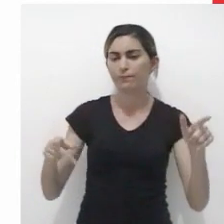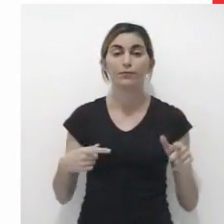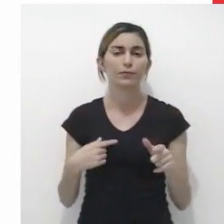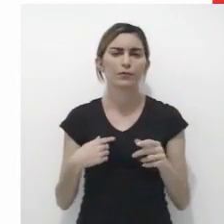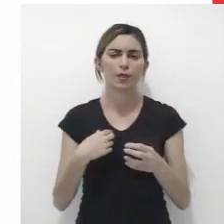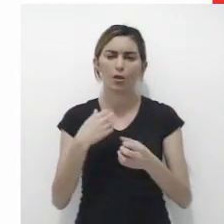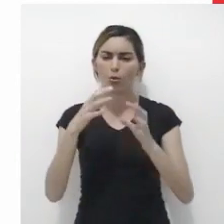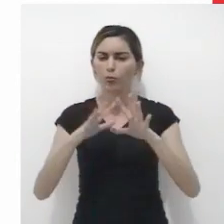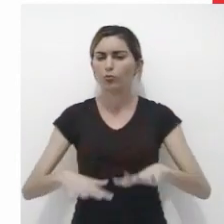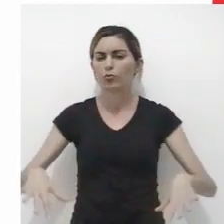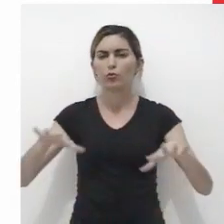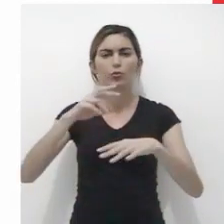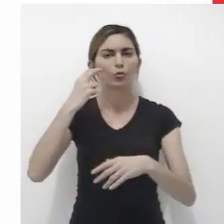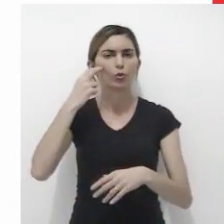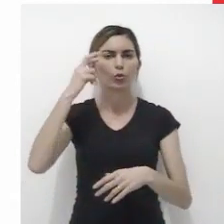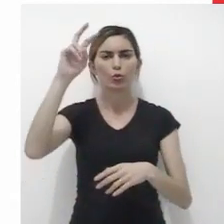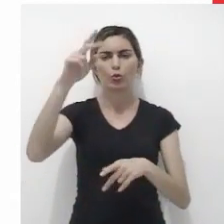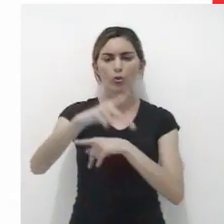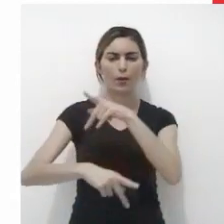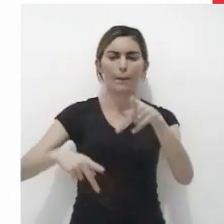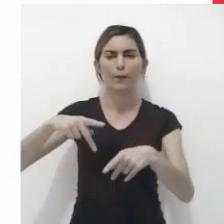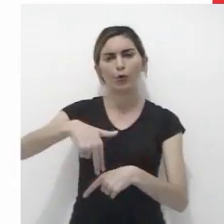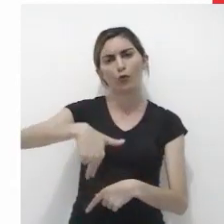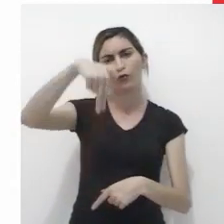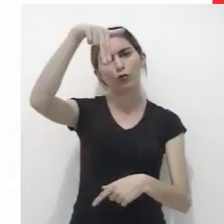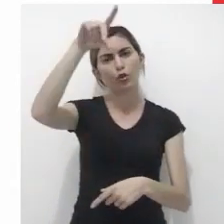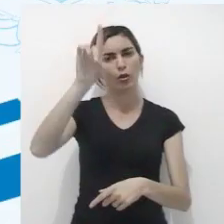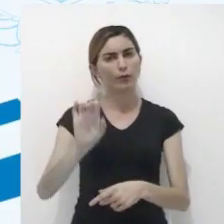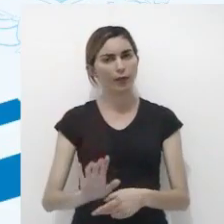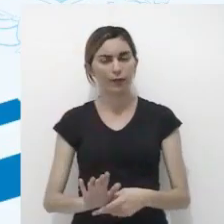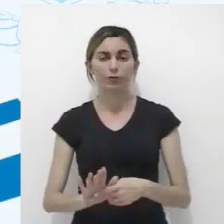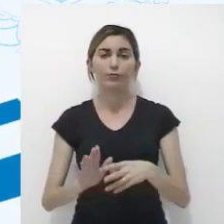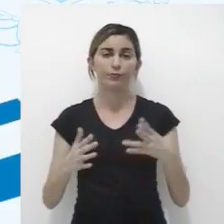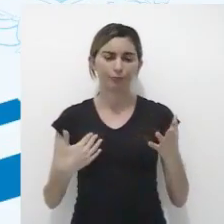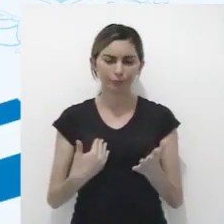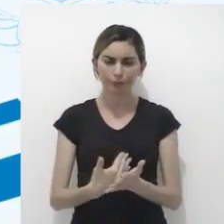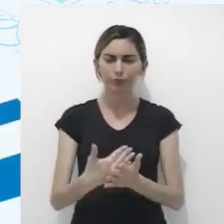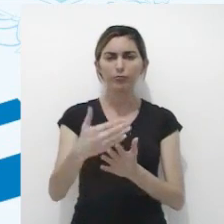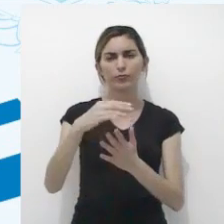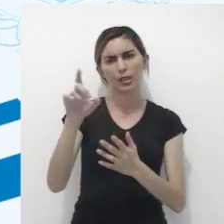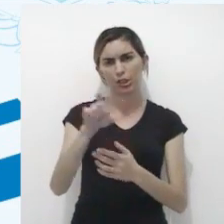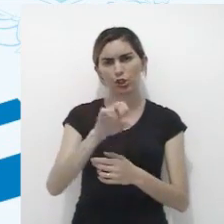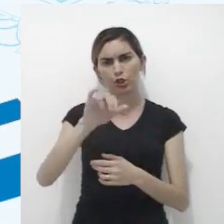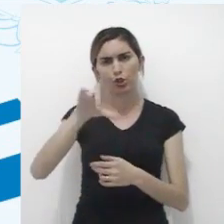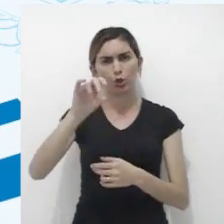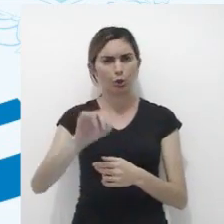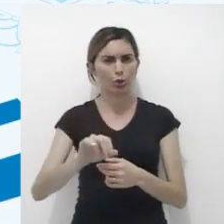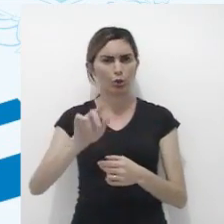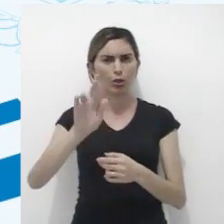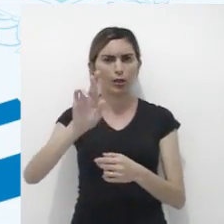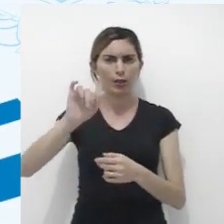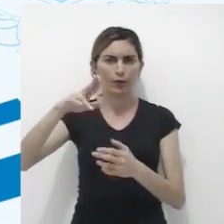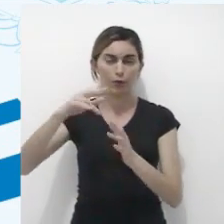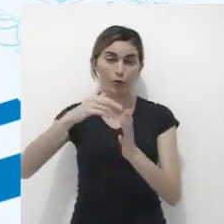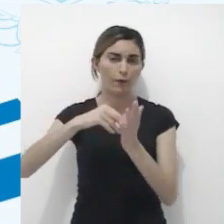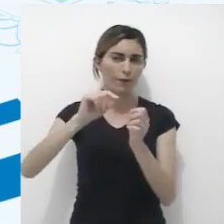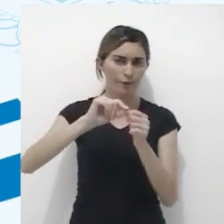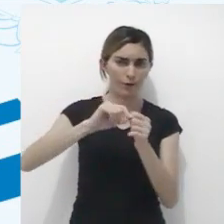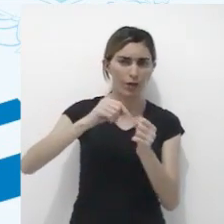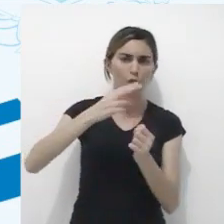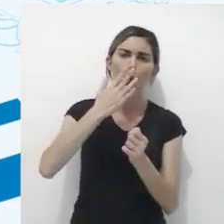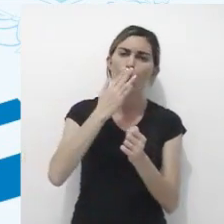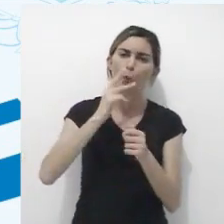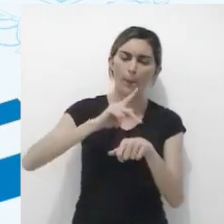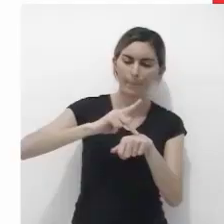enfim, todo o universo da cultura do povo do Nordeste. Inicialmente, a xilogravura é feita em preto e